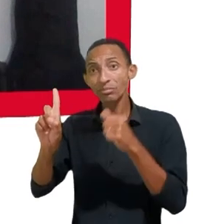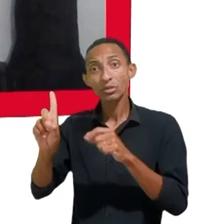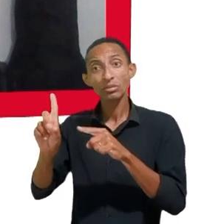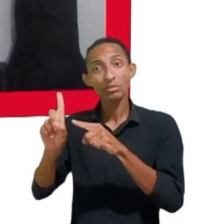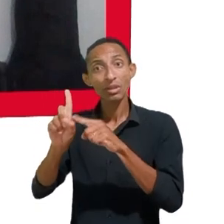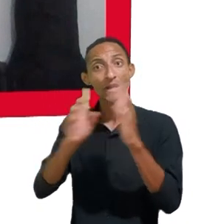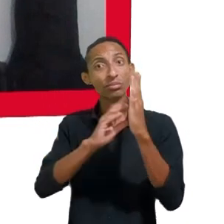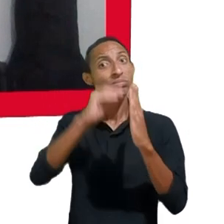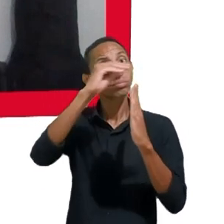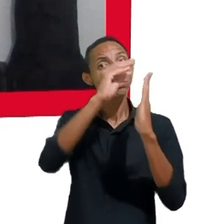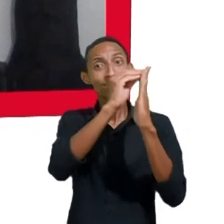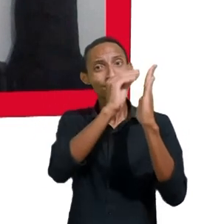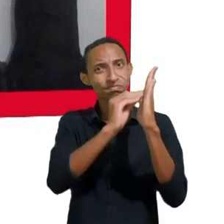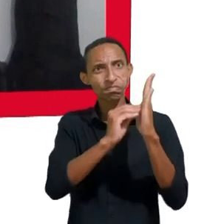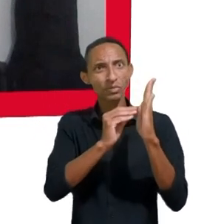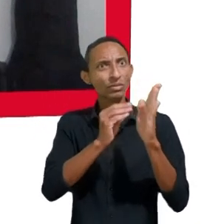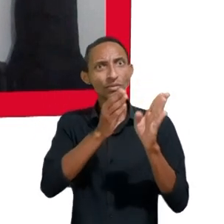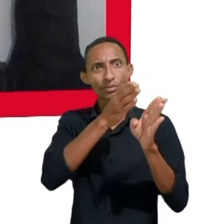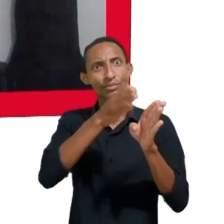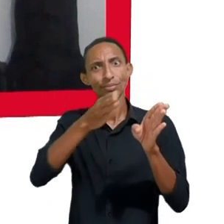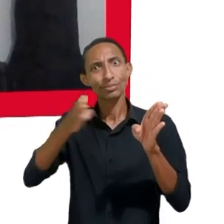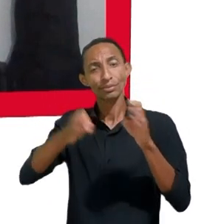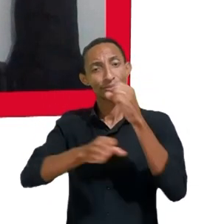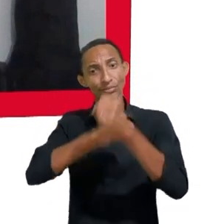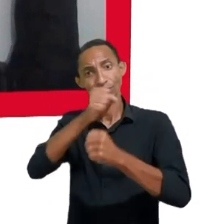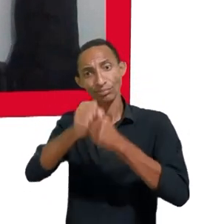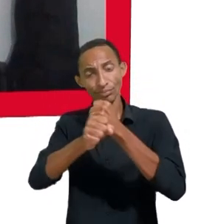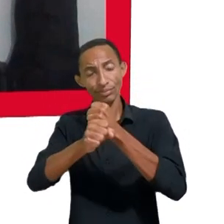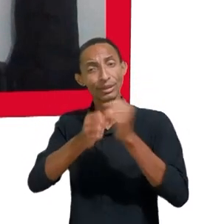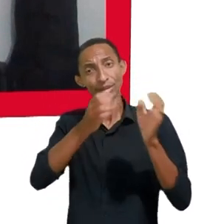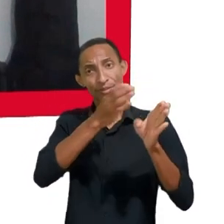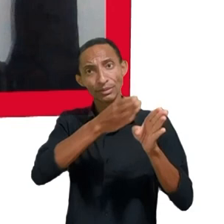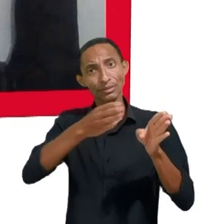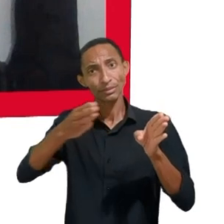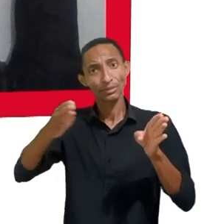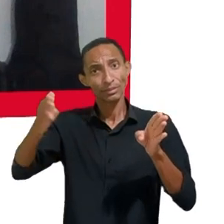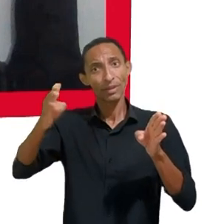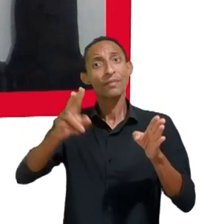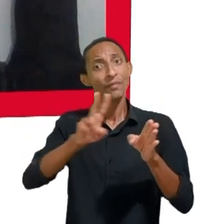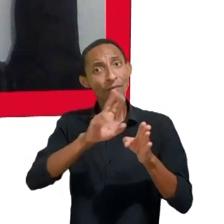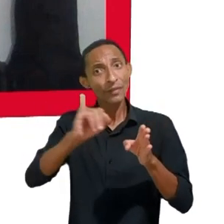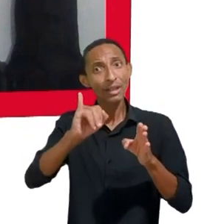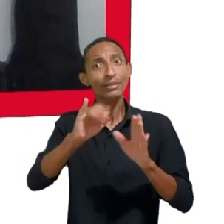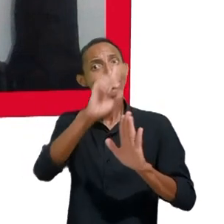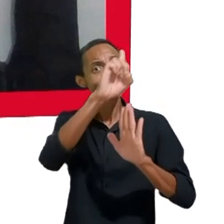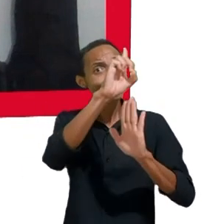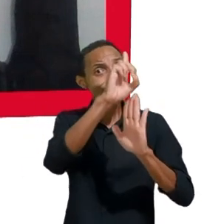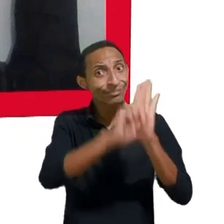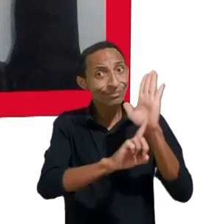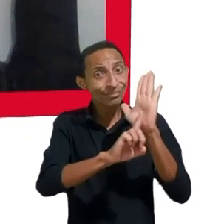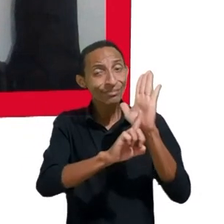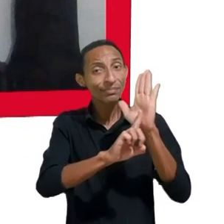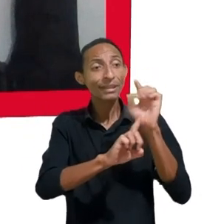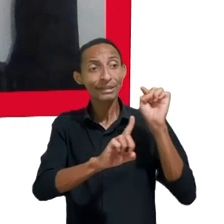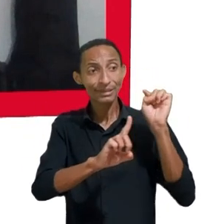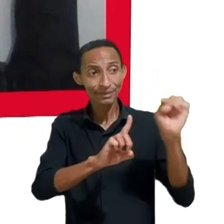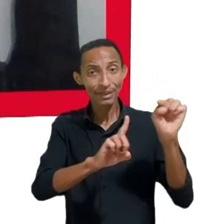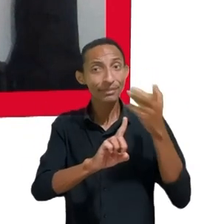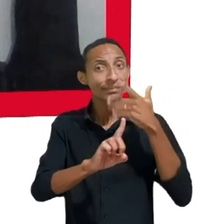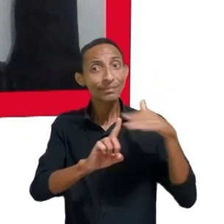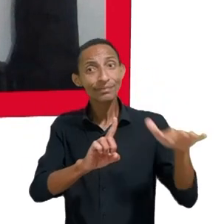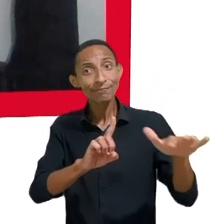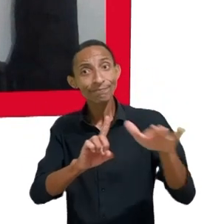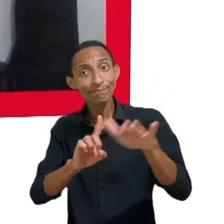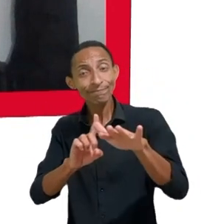anos a gente batalhar por direitos das crianças por design a abertura da Autoridade Nacional de Dados Pessoais para